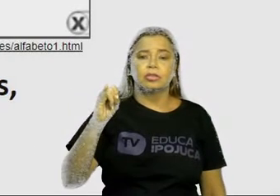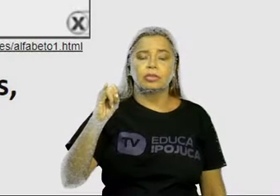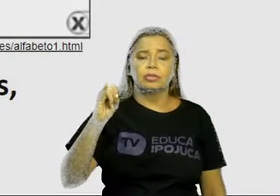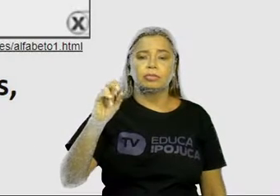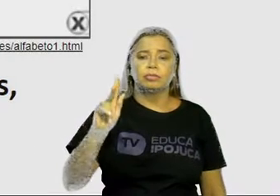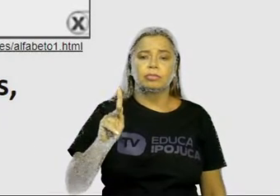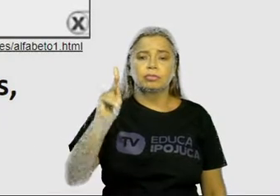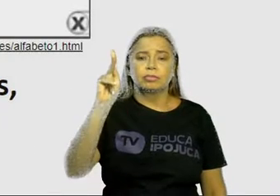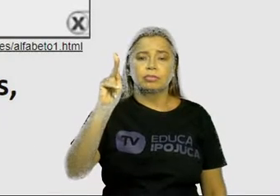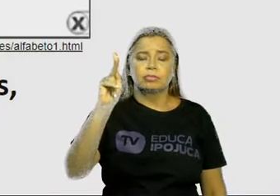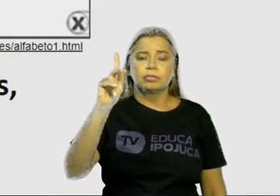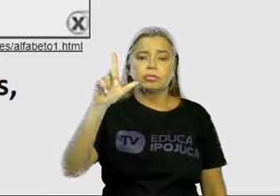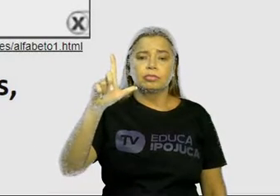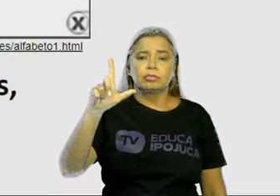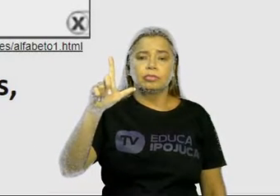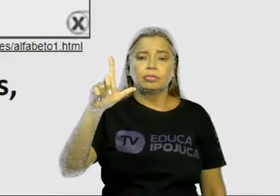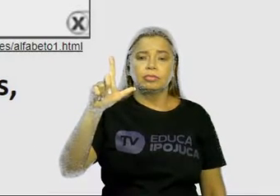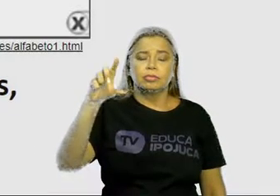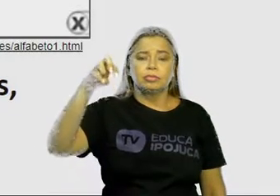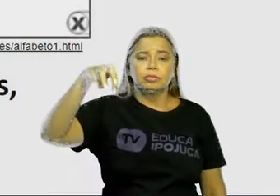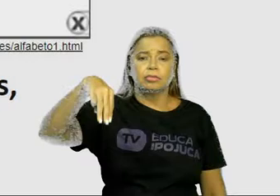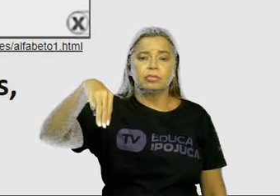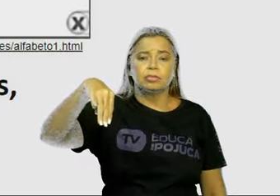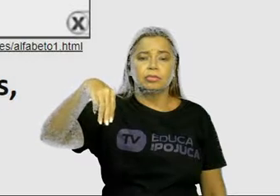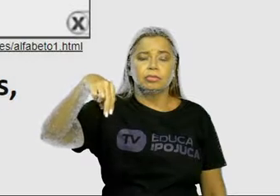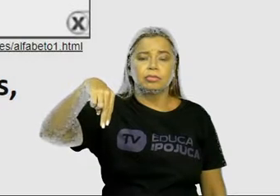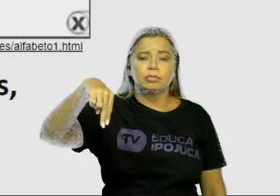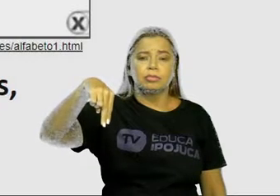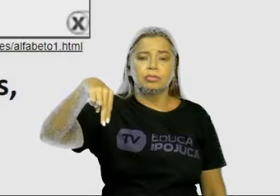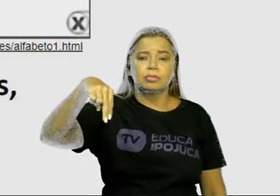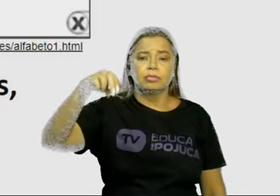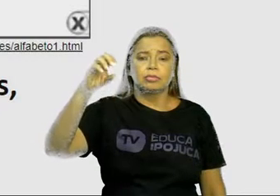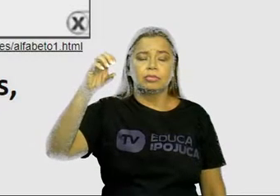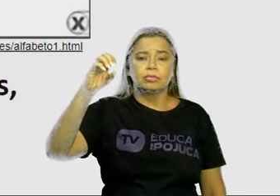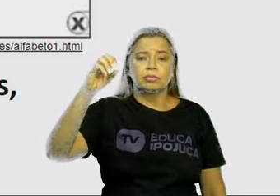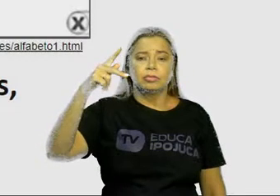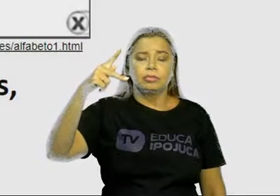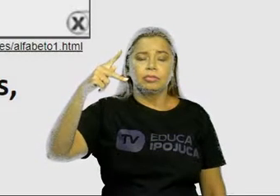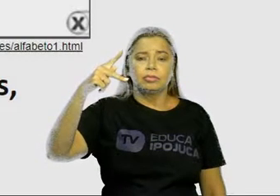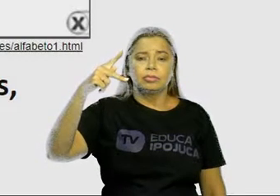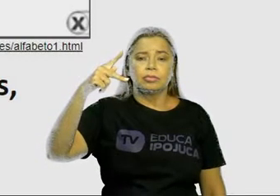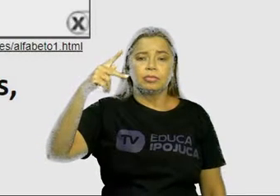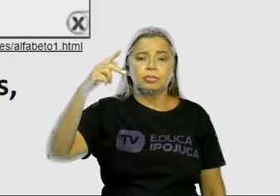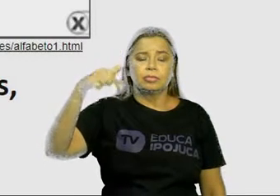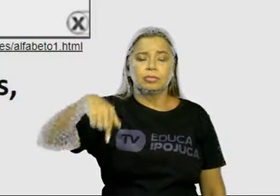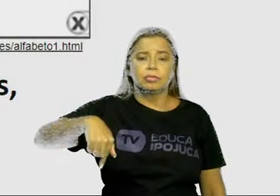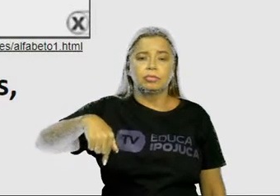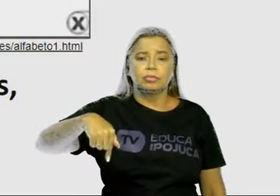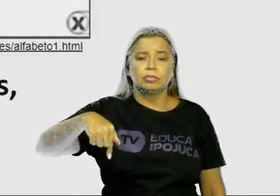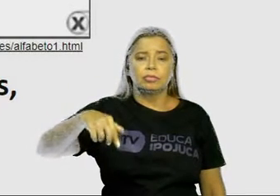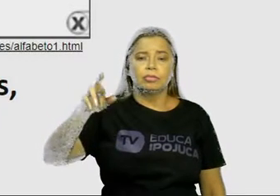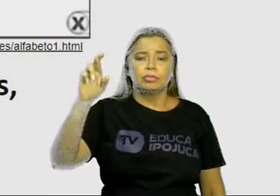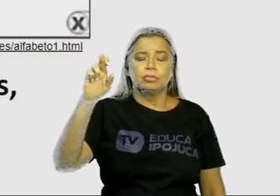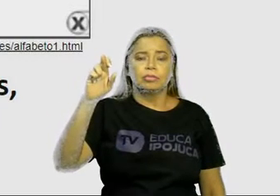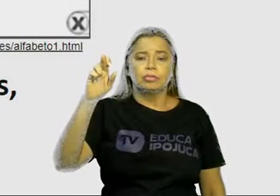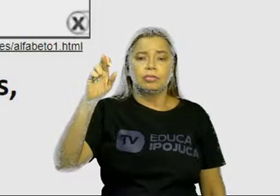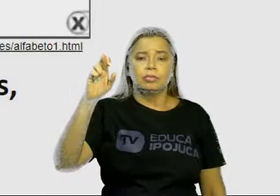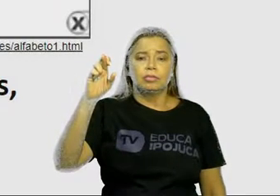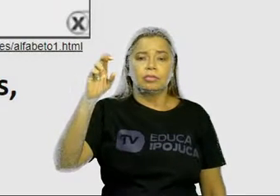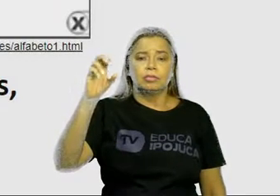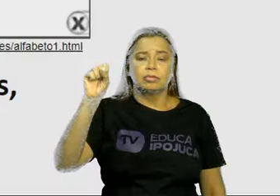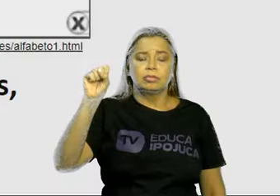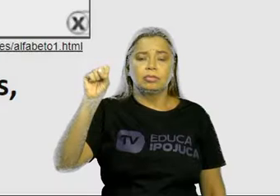K, L, M, N, P, Q, R,